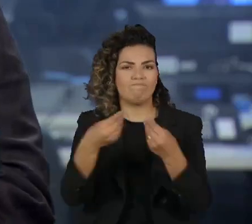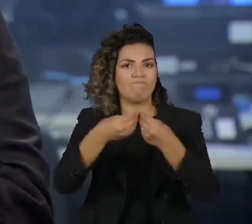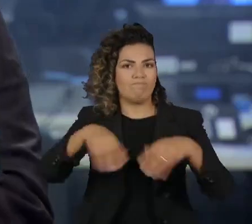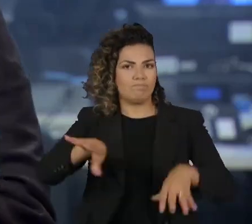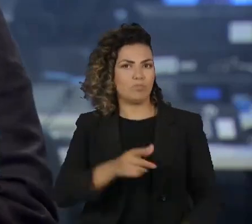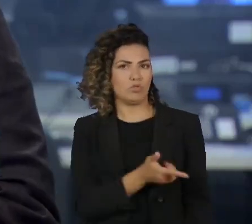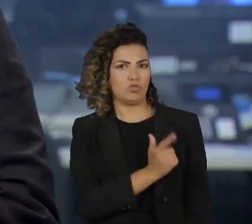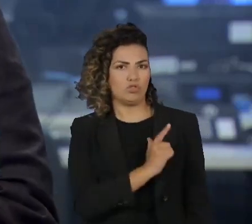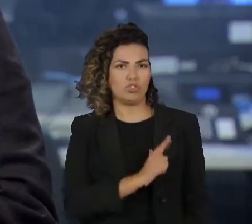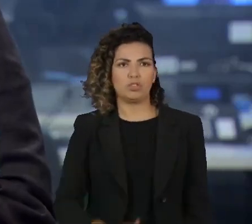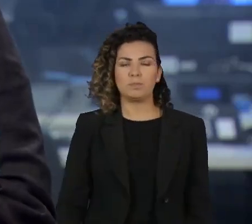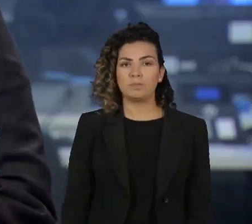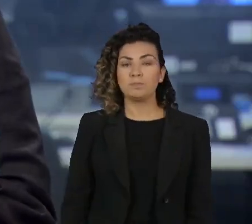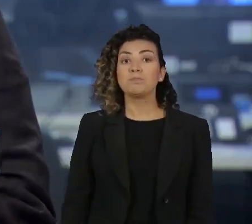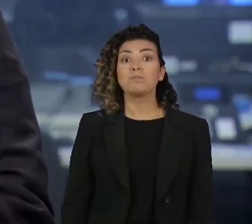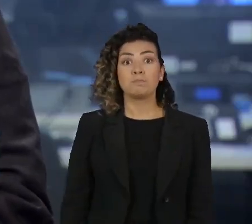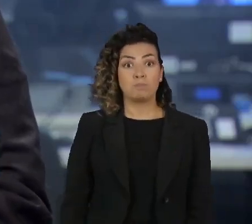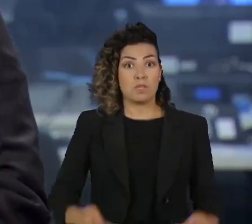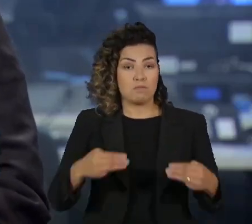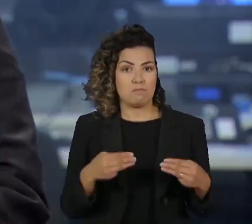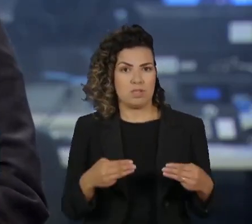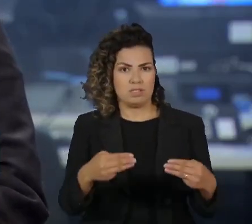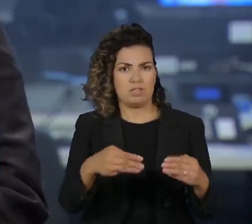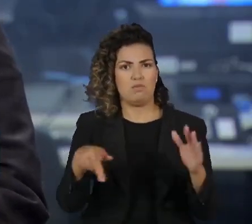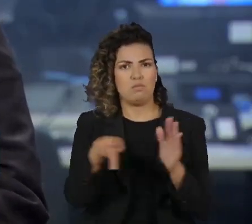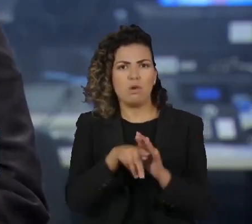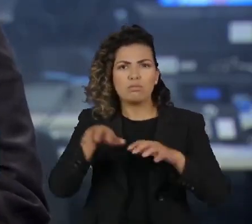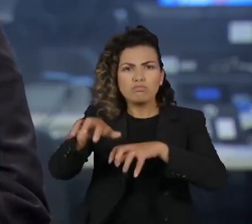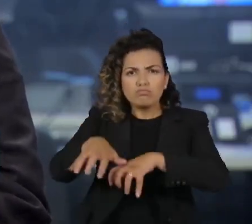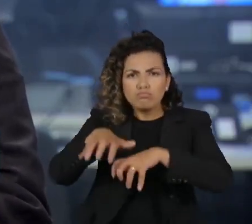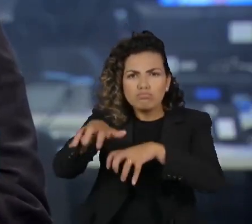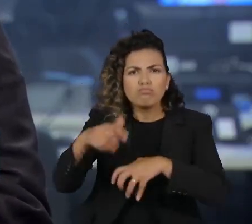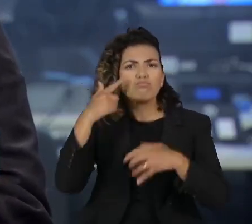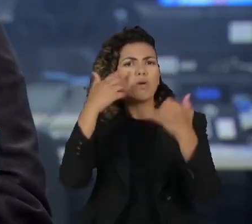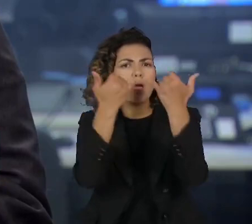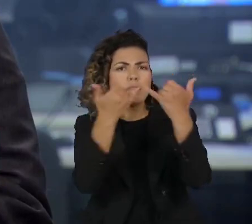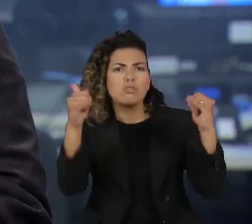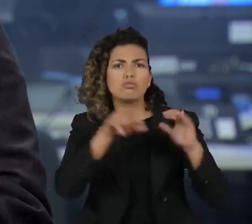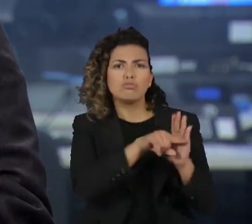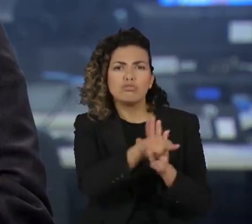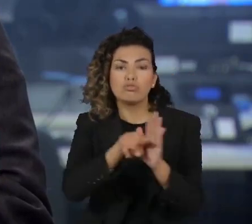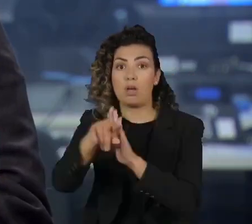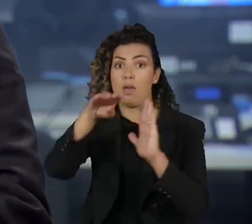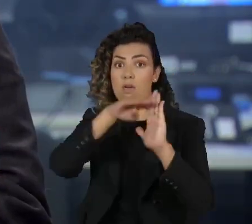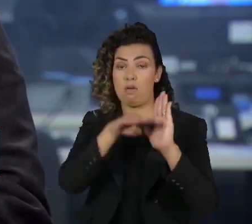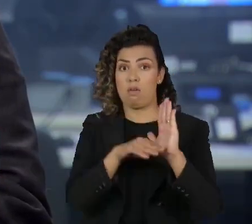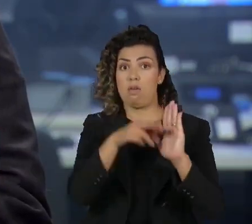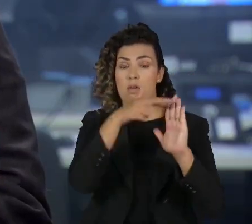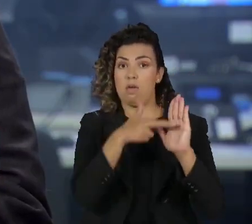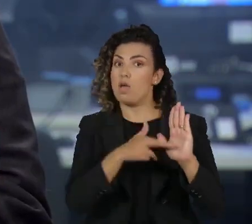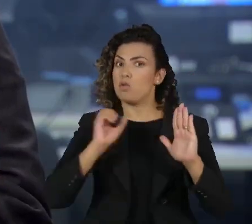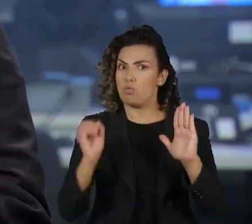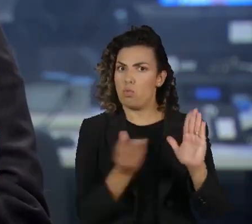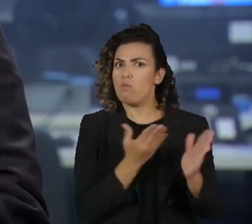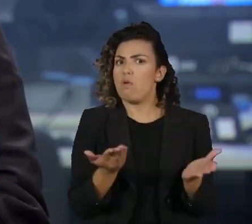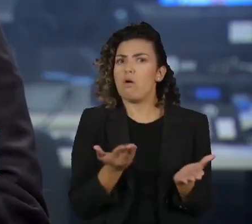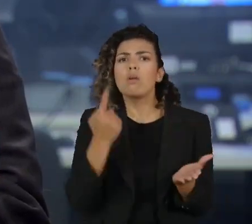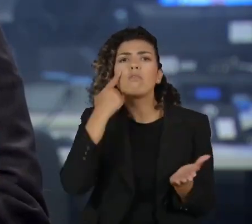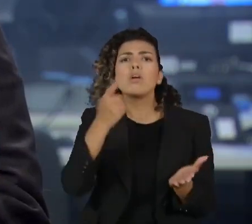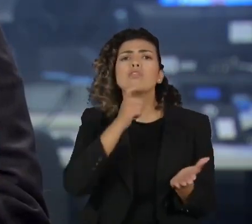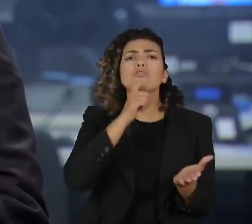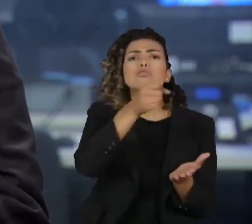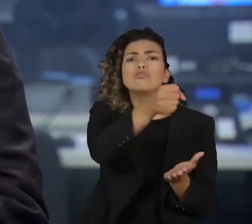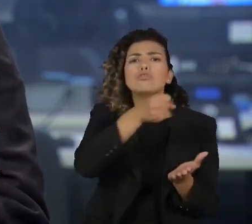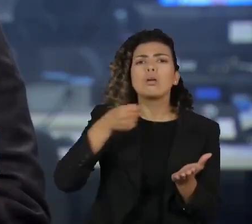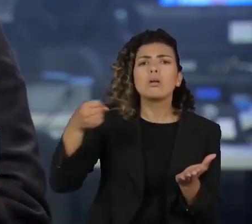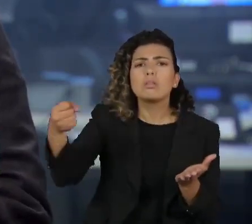O Ministério de Minas e Energia mudou as regras de eficiência energética que definem modelos de geladeiras e congeladores de uso doméstico